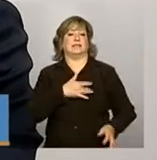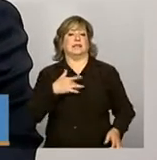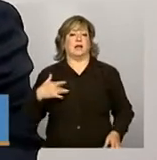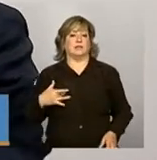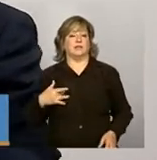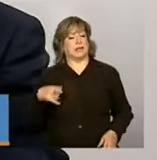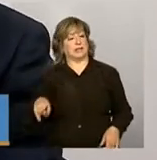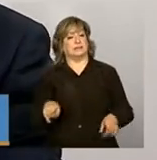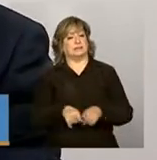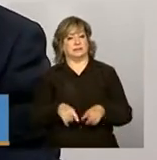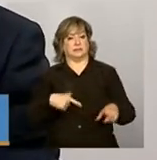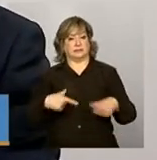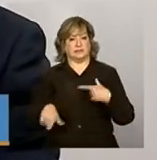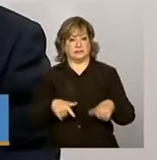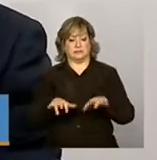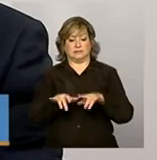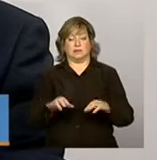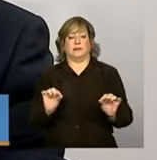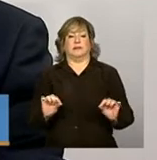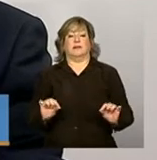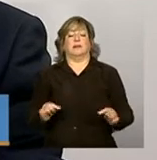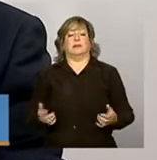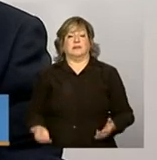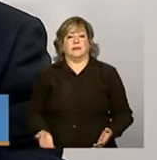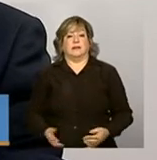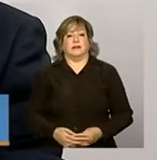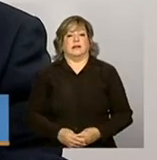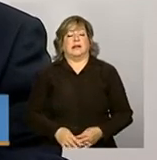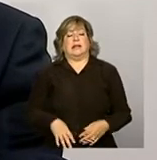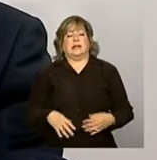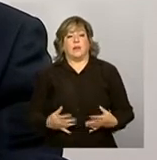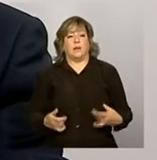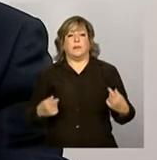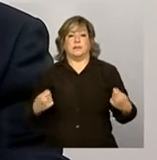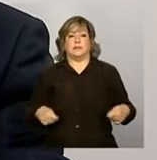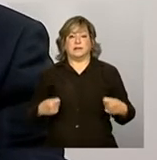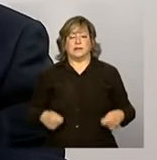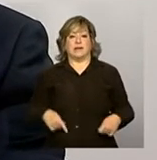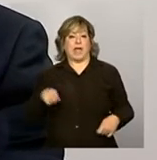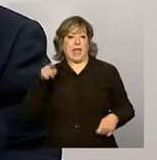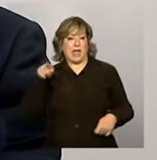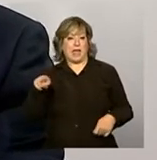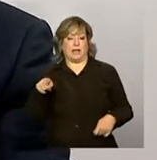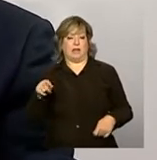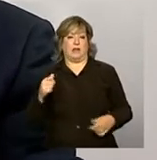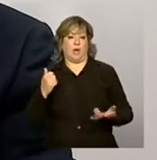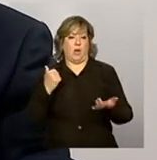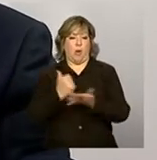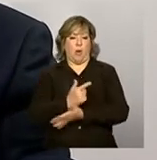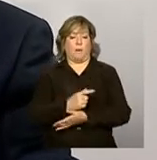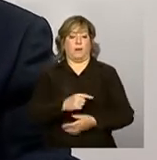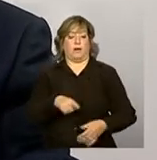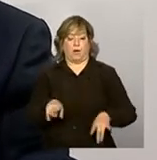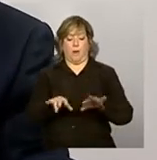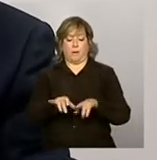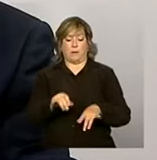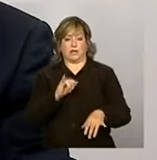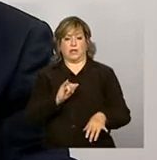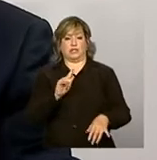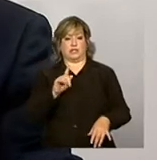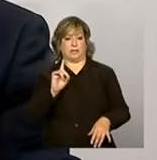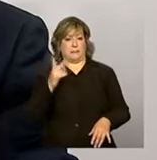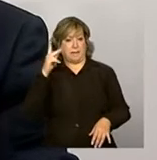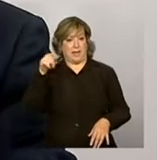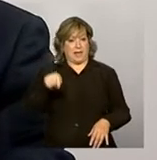de saúde do programa, mas ele é da área de saúde. Então, caberia ele comprar um computador com os recursos de GD para ele? Não.